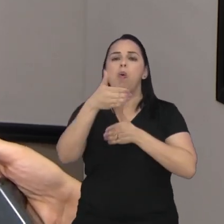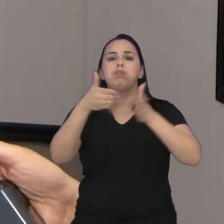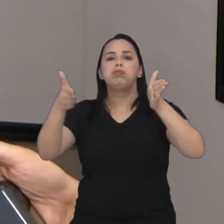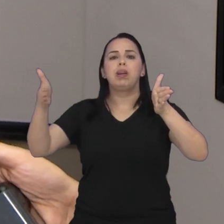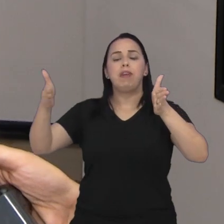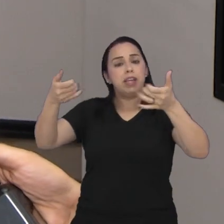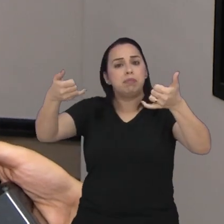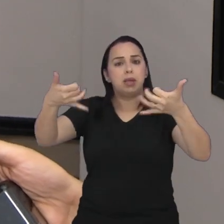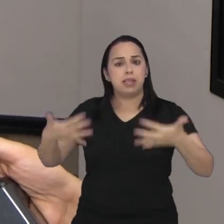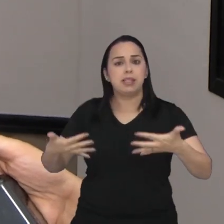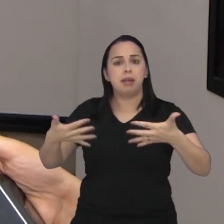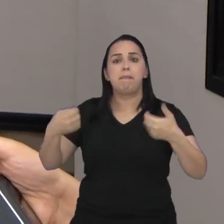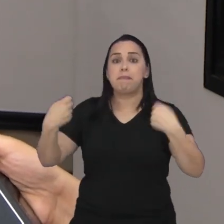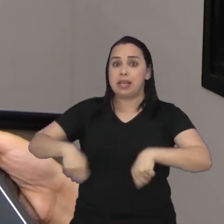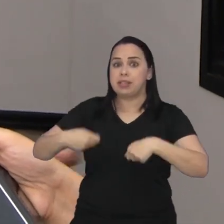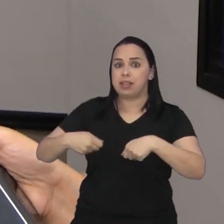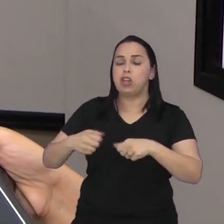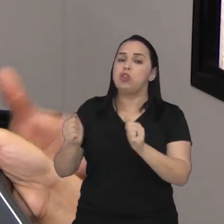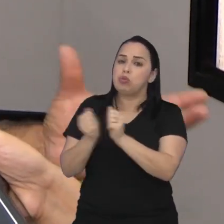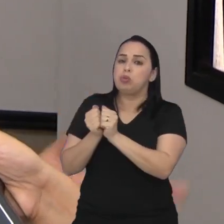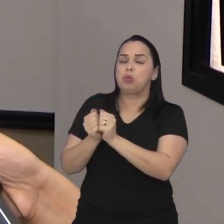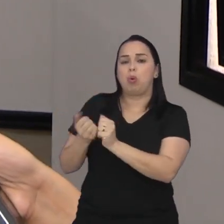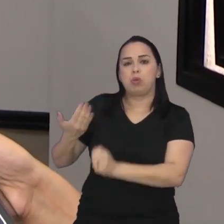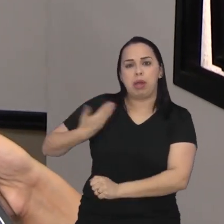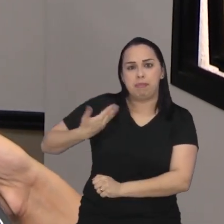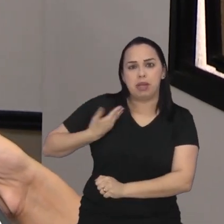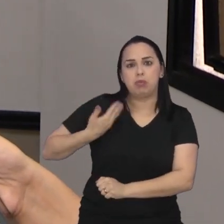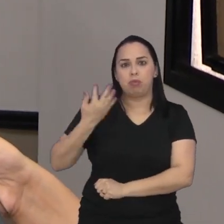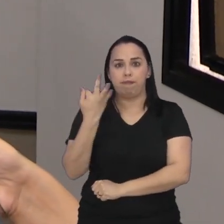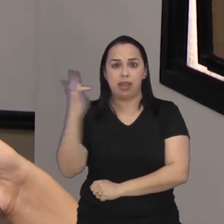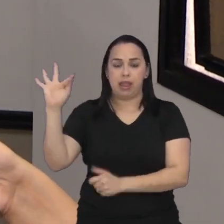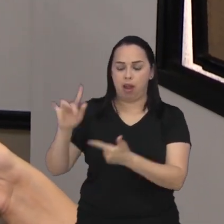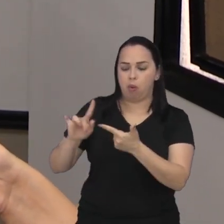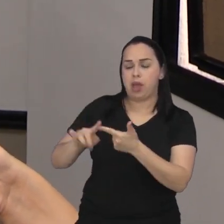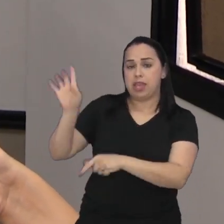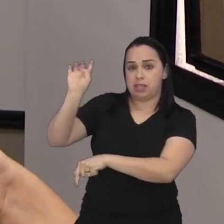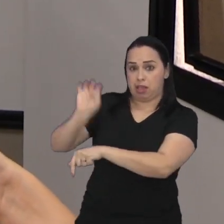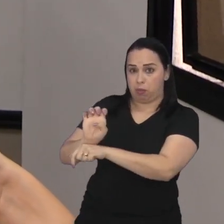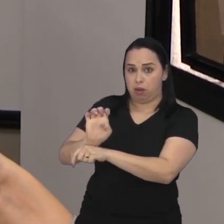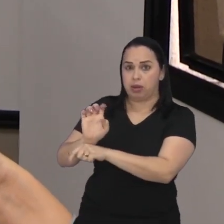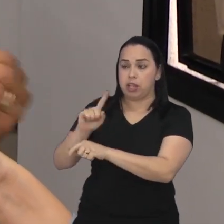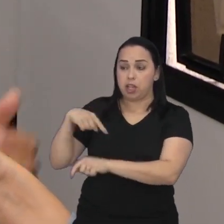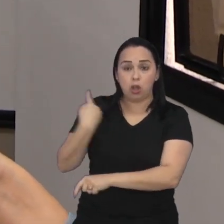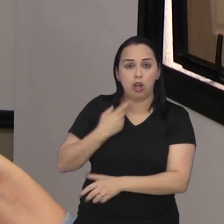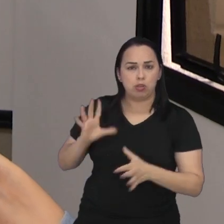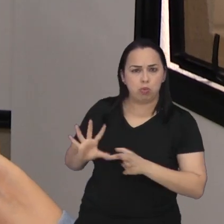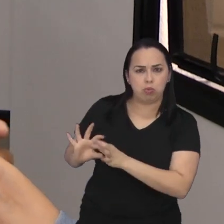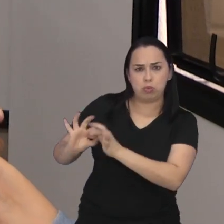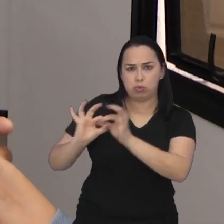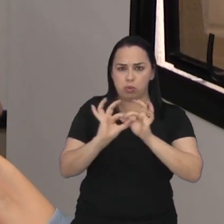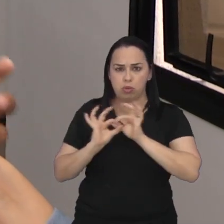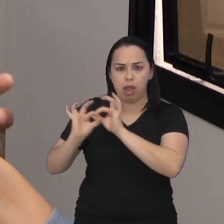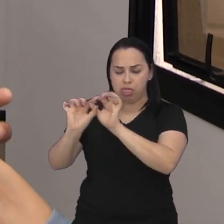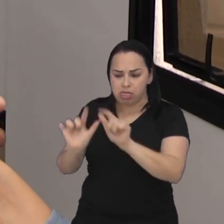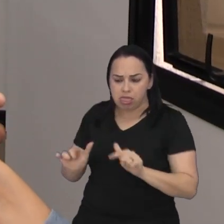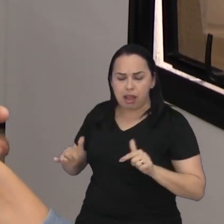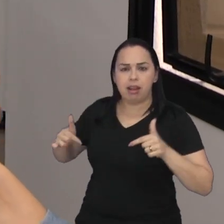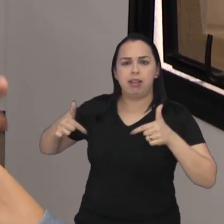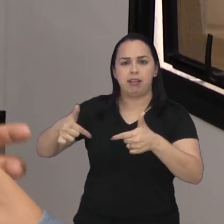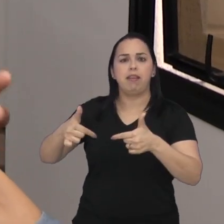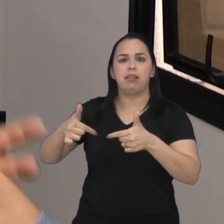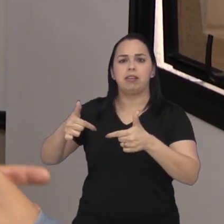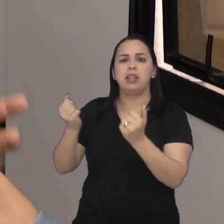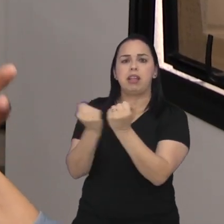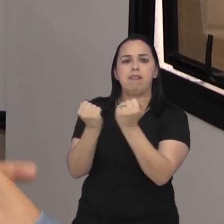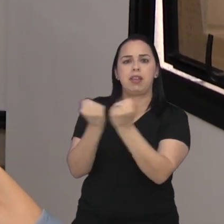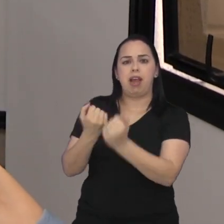aonde eles gravitam e também obviamente os seus colegas parlamentares estaduais ou federais que possamos juntos fazer uma